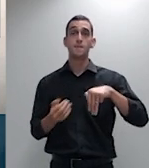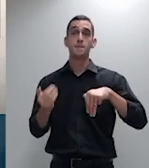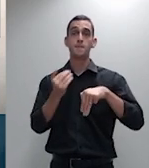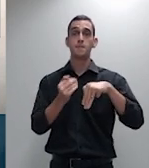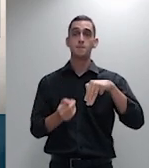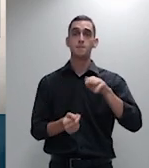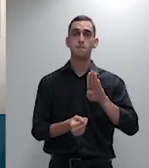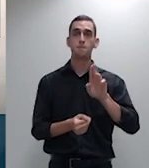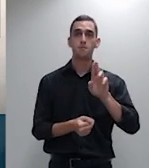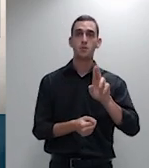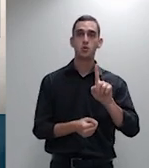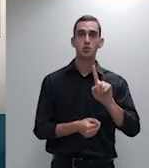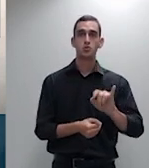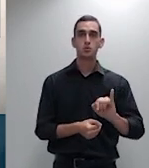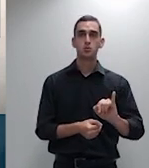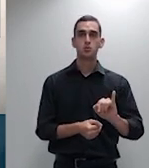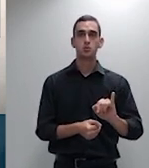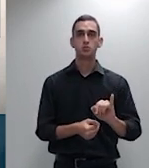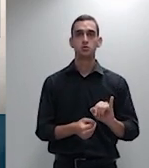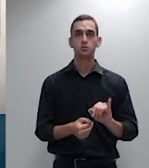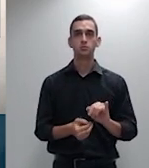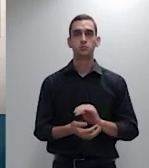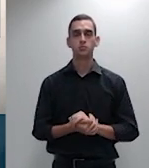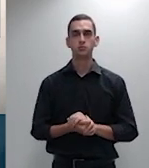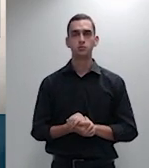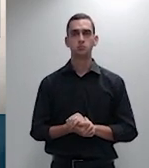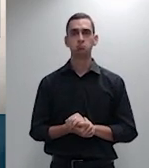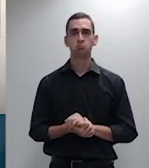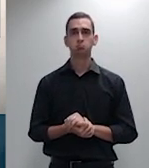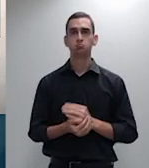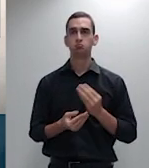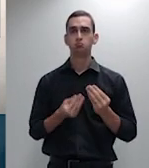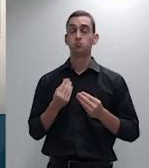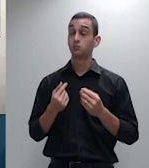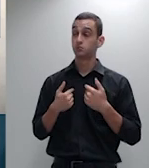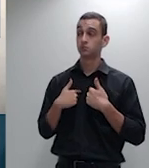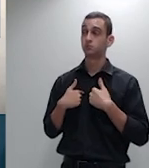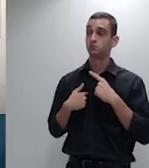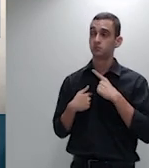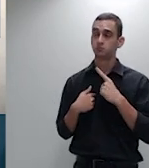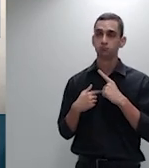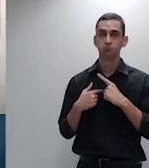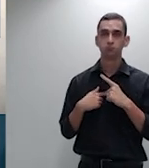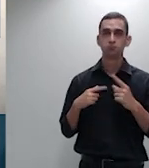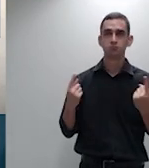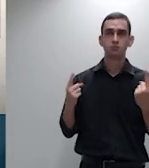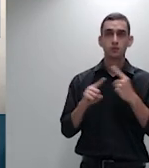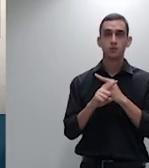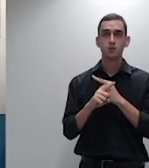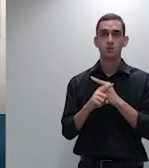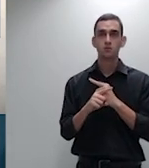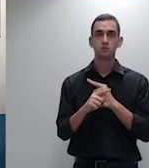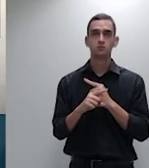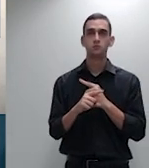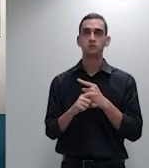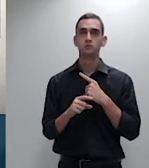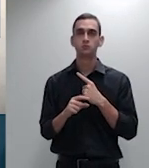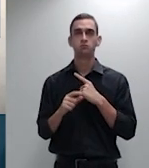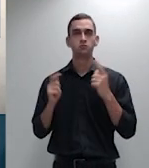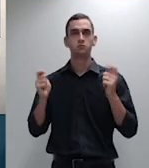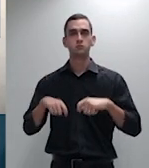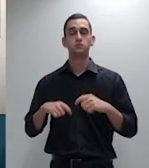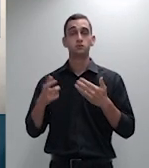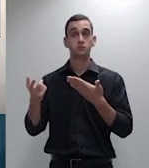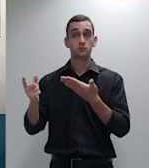competência senhor presidente que leio a síntese apenas então eu chamo a julgamento esse parece simples podemos